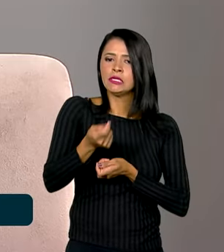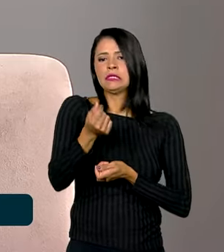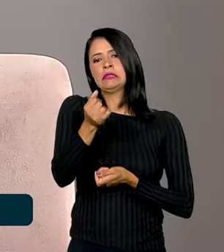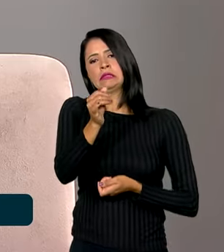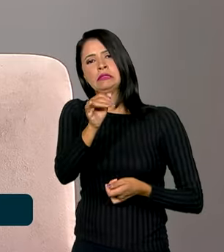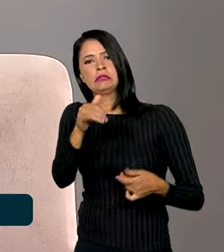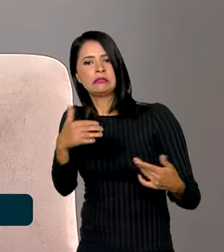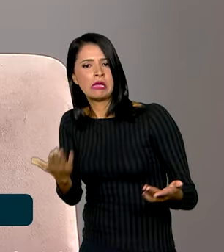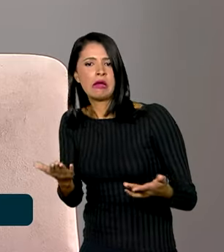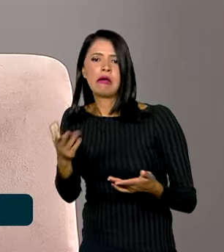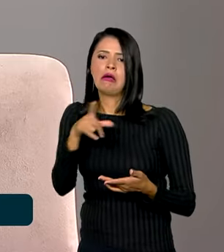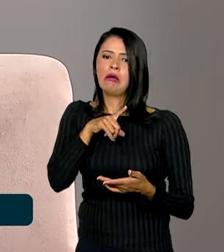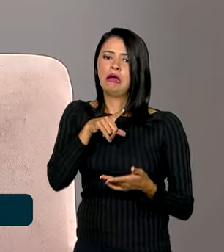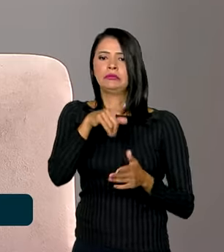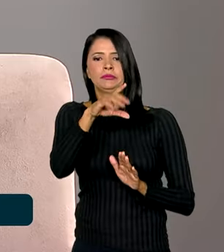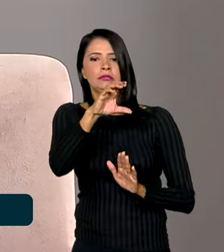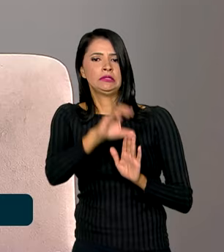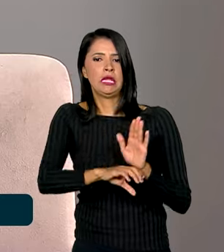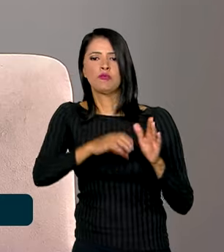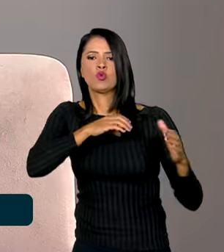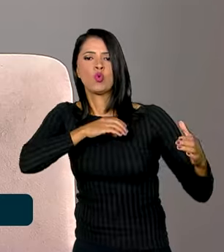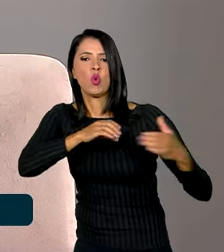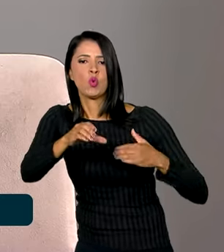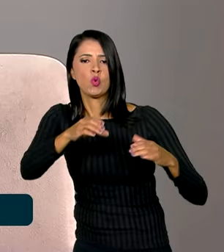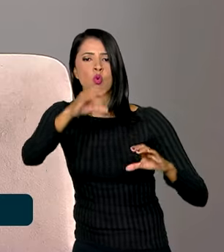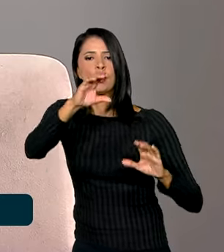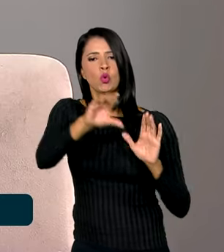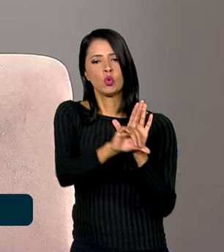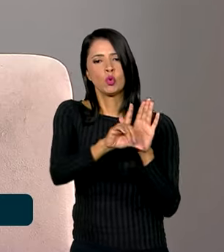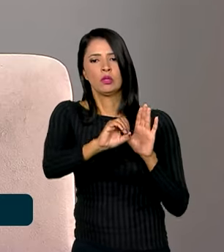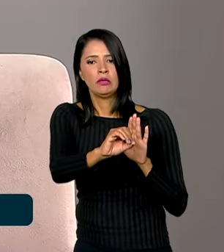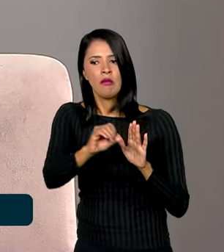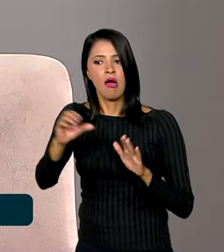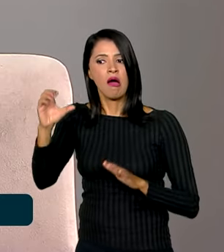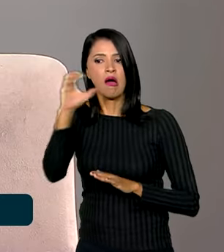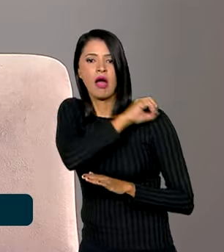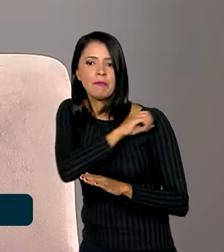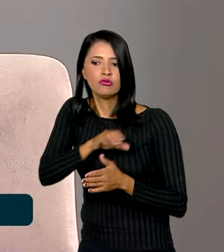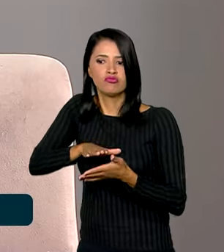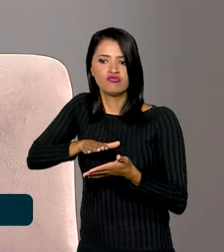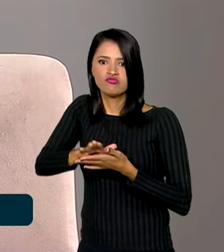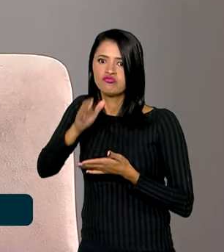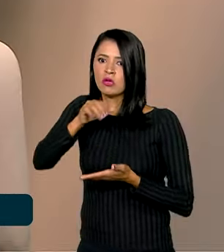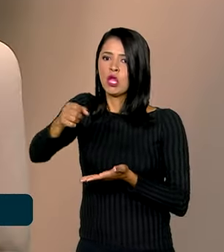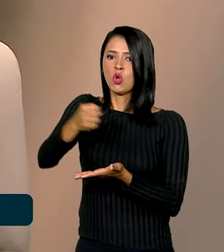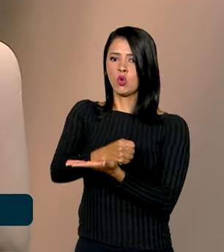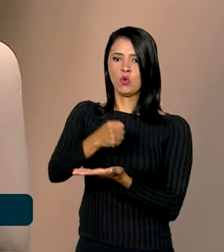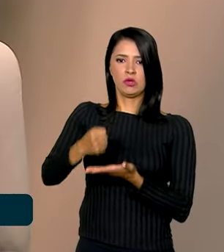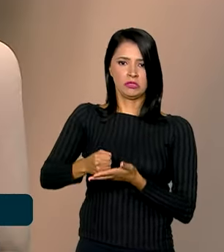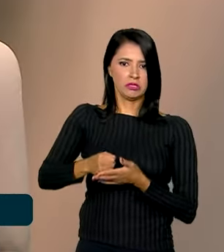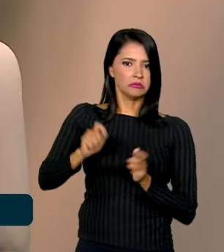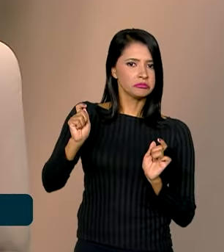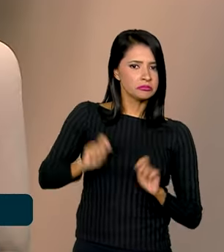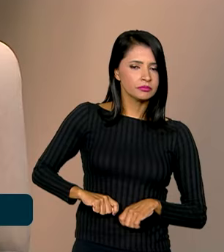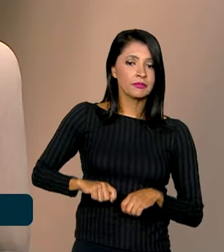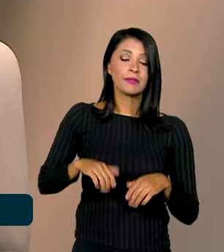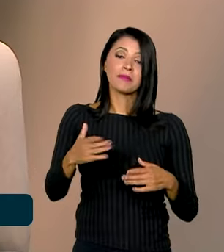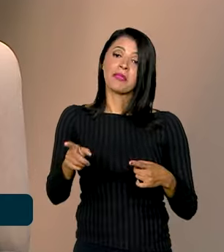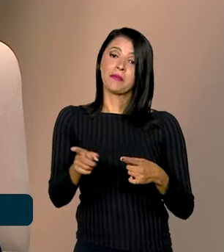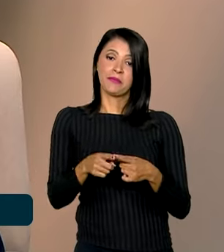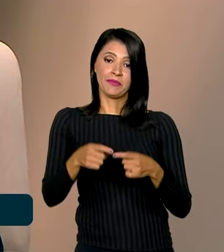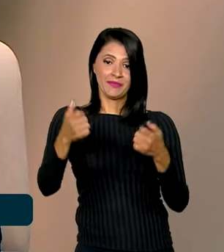certames e vai também agilizar a contratação de servidores? Olha, acho que primeiro, em termos de